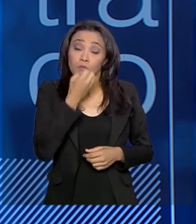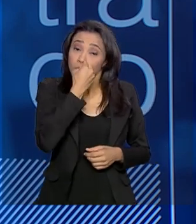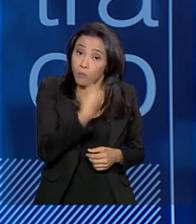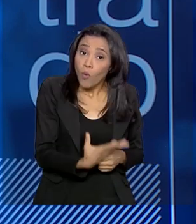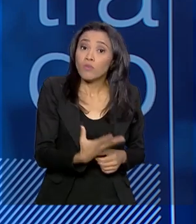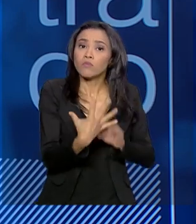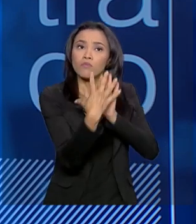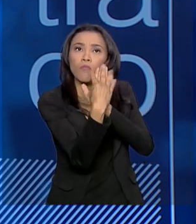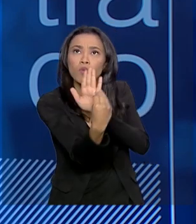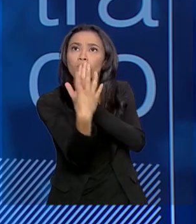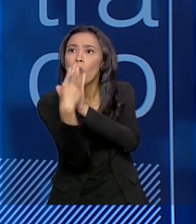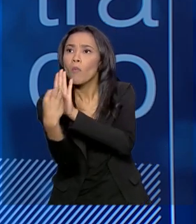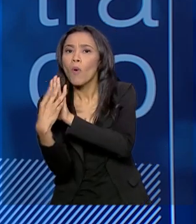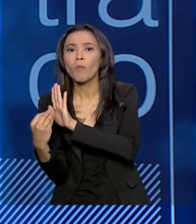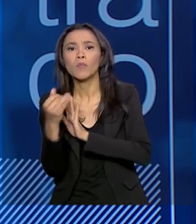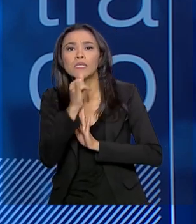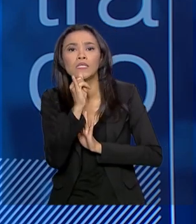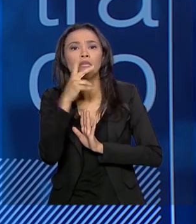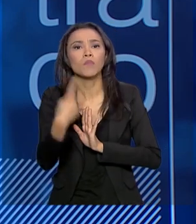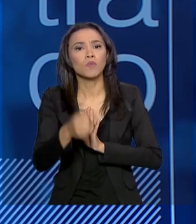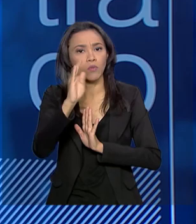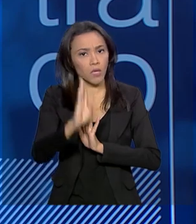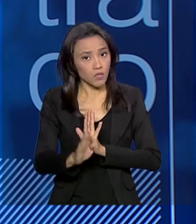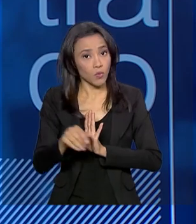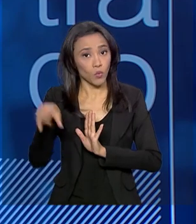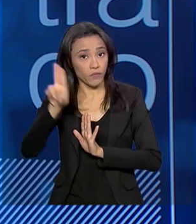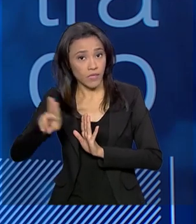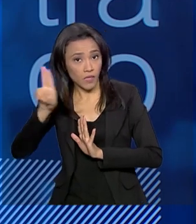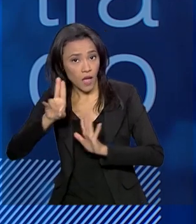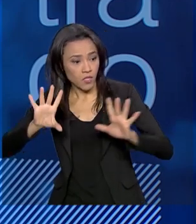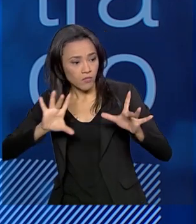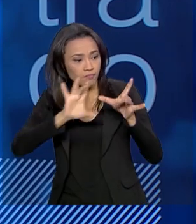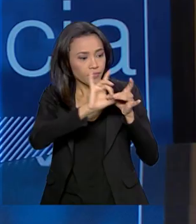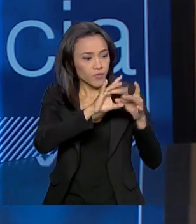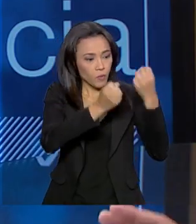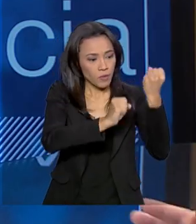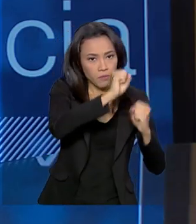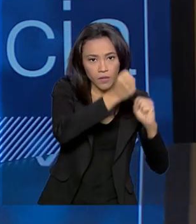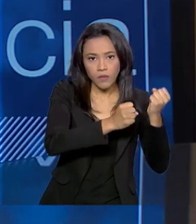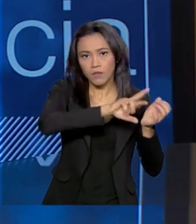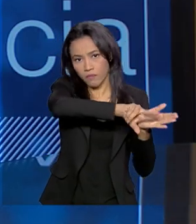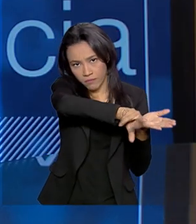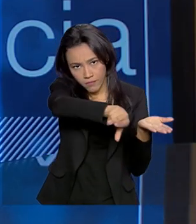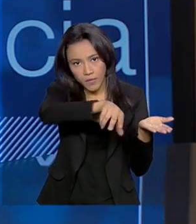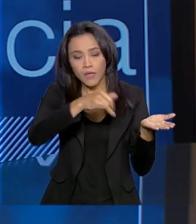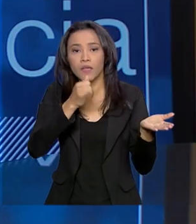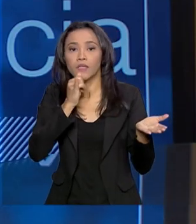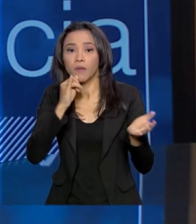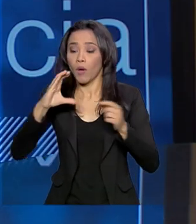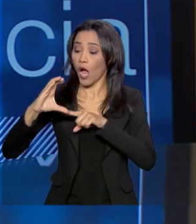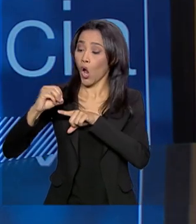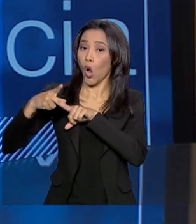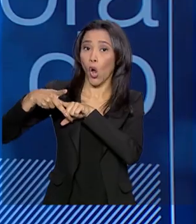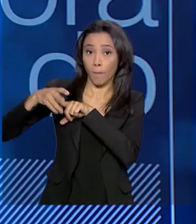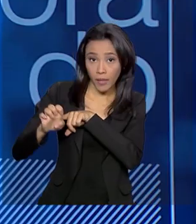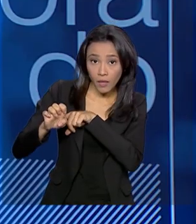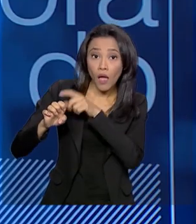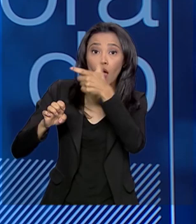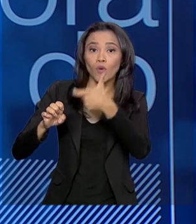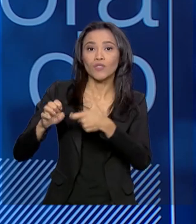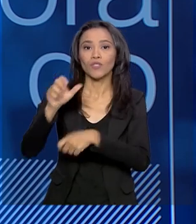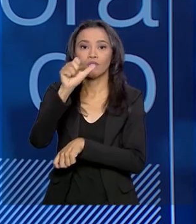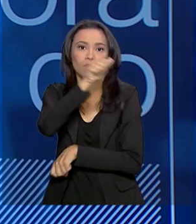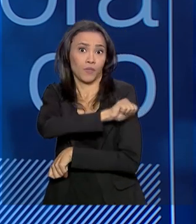da interação da universidade com empresas. A gente não pode negar essa questão. Exemplo, a COP, no Rio de Janeiro.